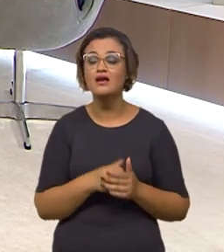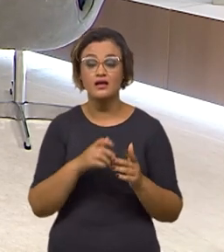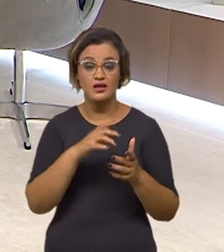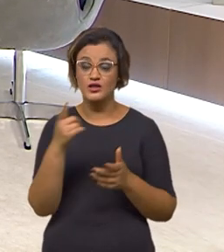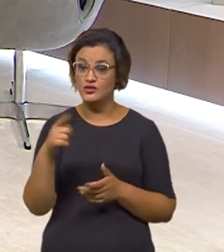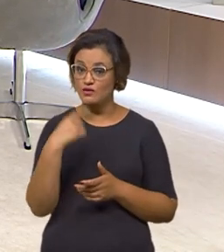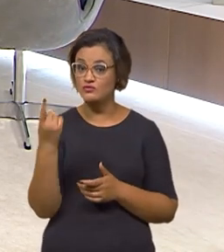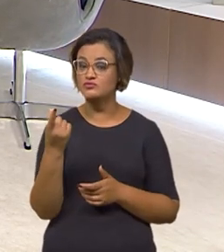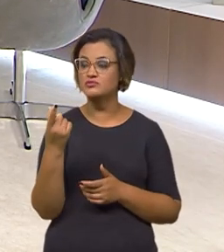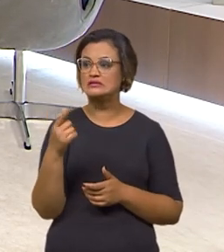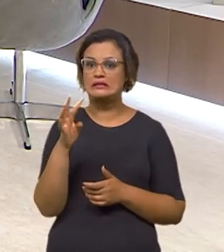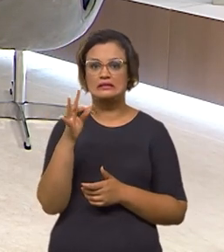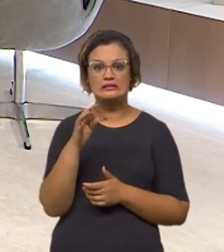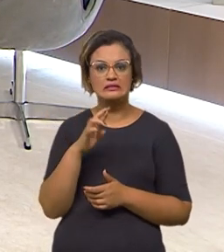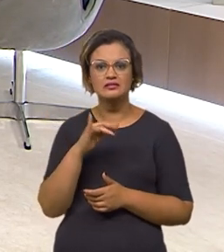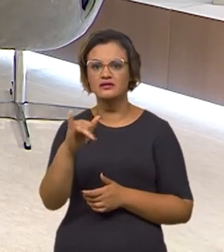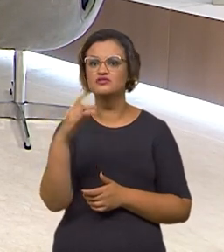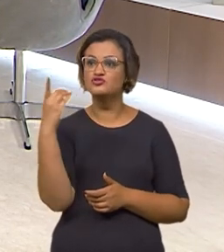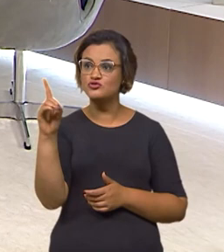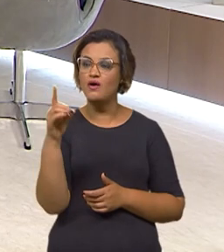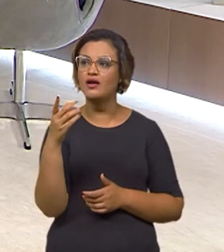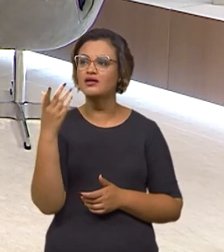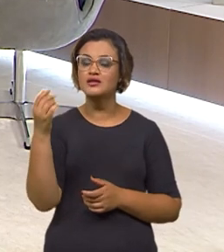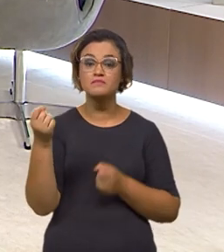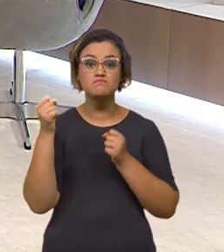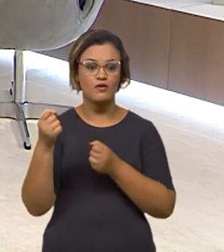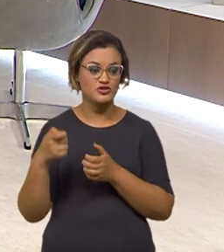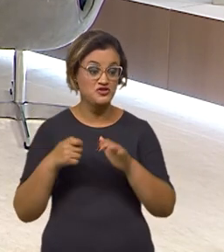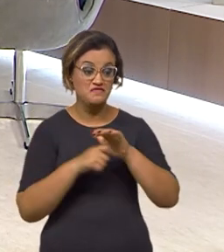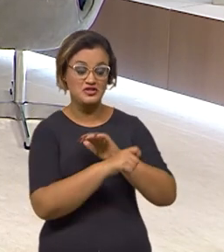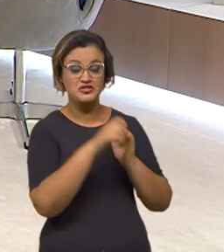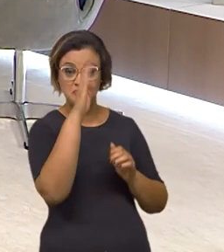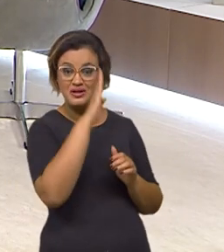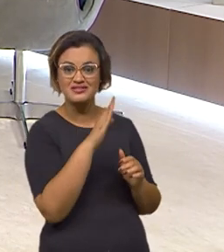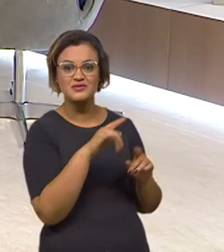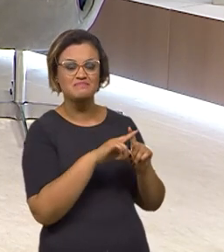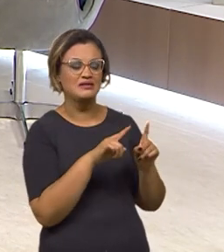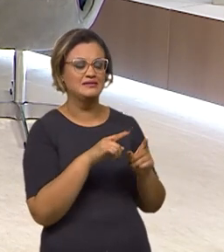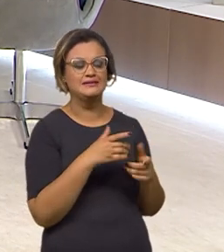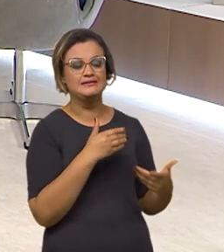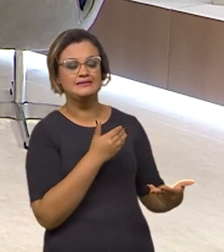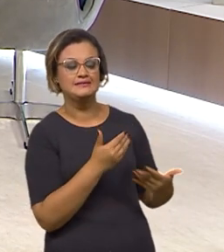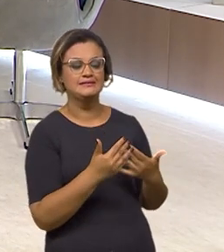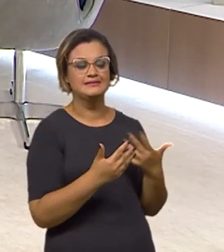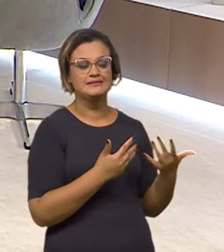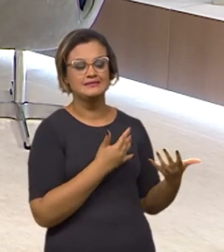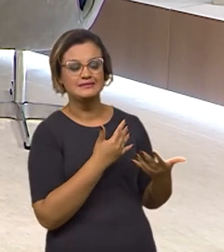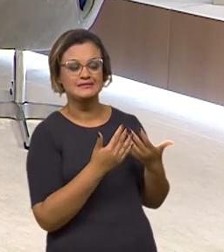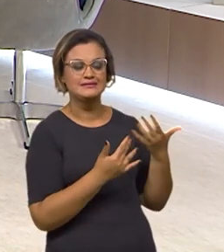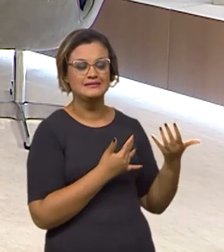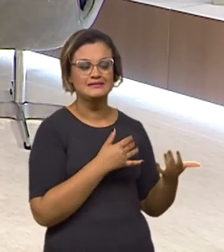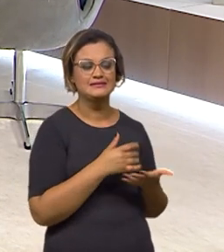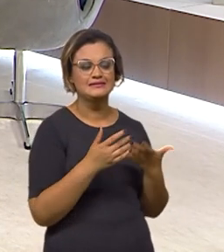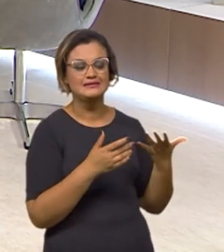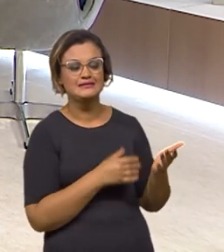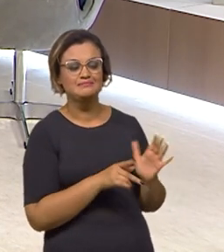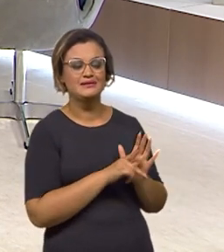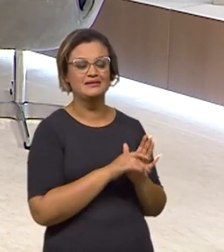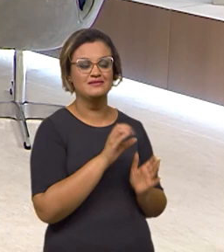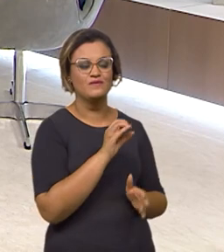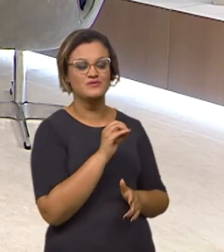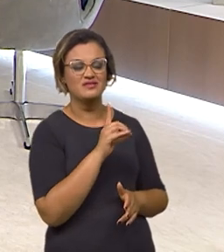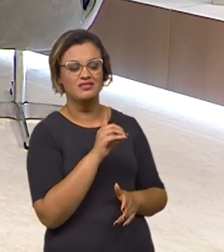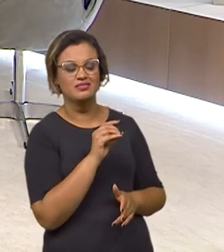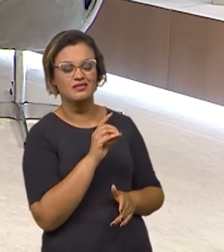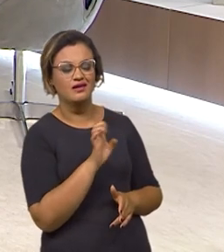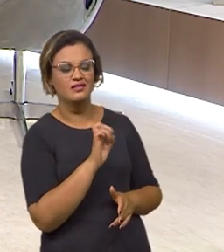tem alguns trilhões de dólares que querem entrar no Brasil, mas existe essa barreira com relação ao Brasil estar membro da OCDE.